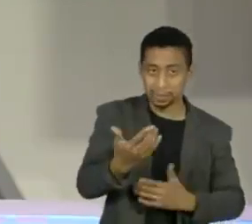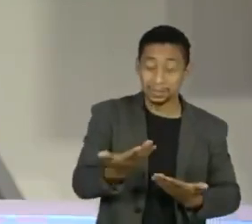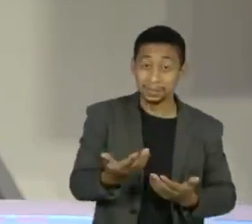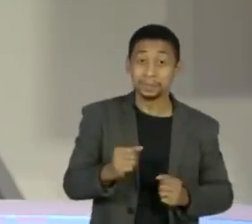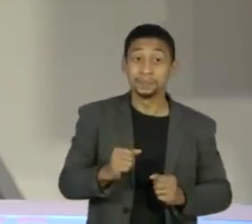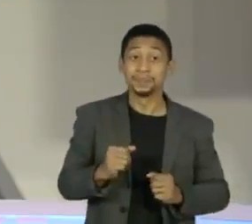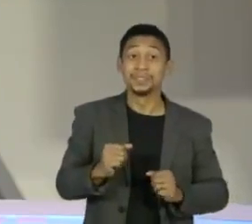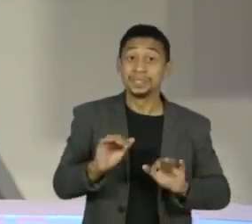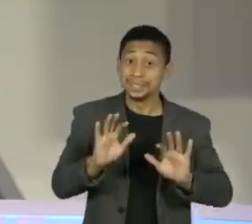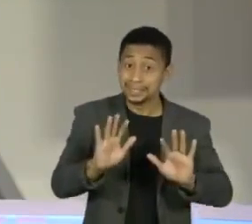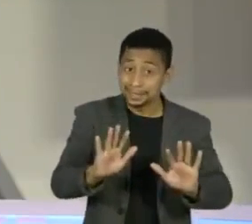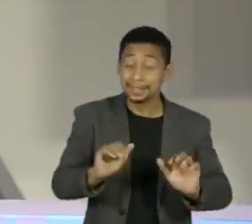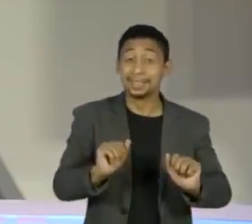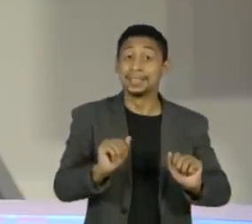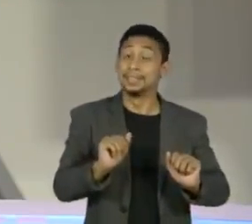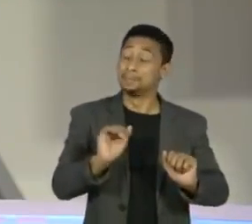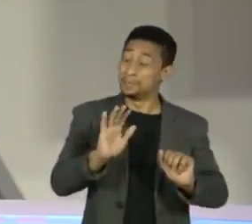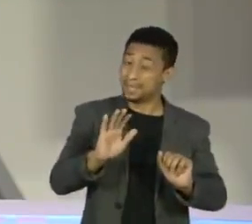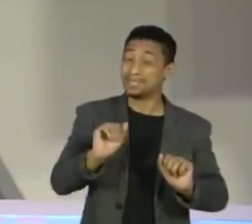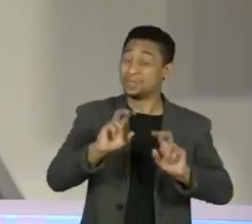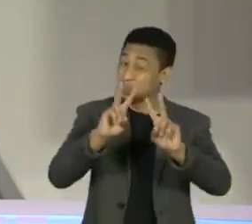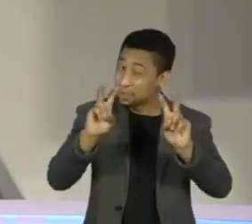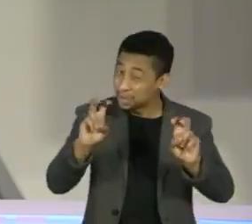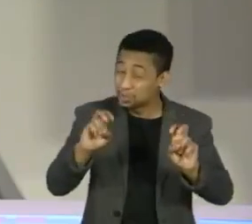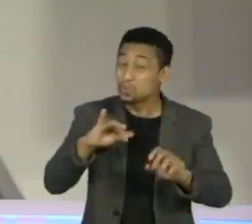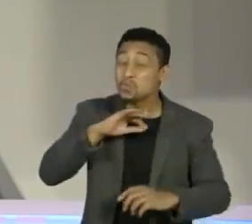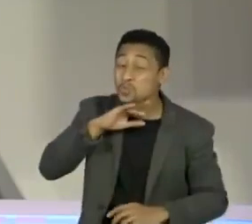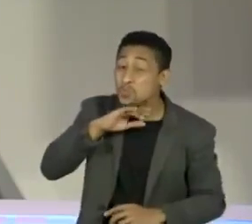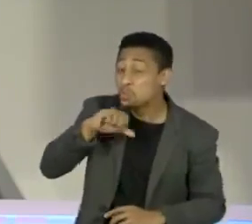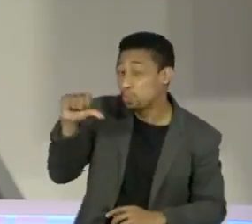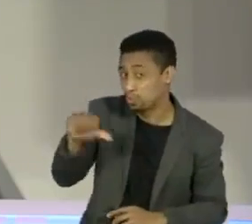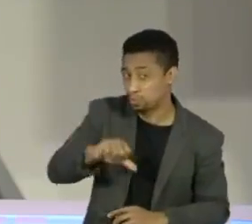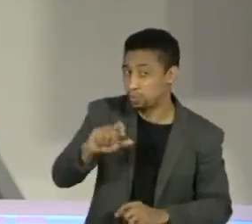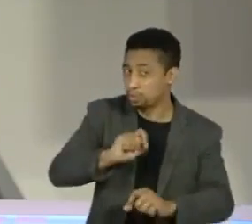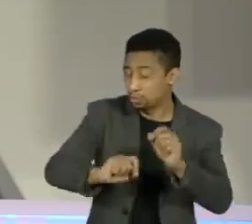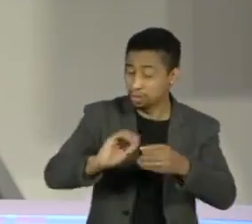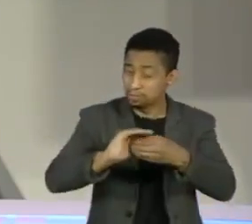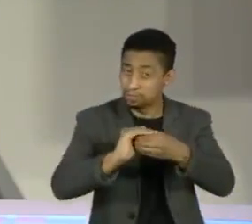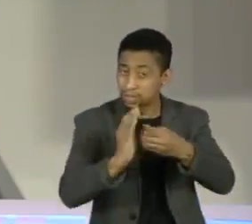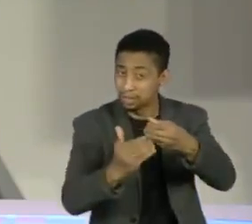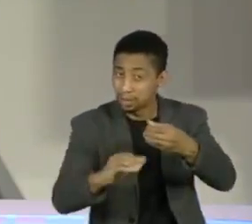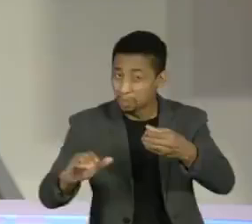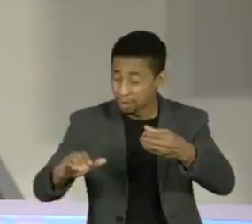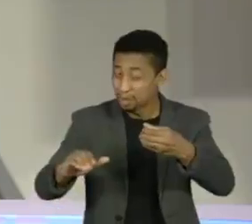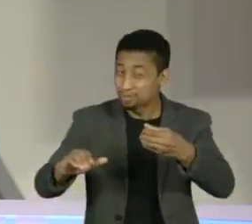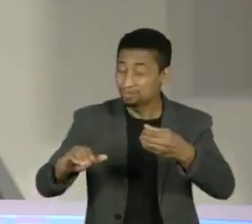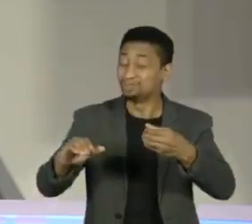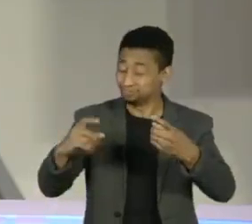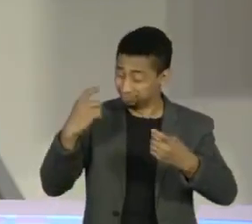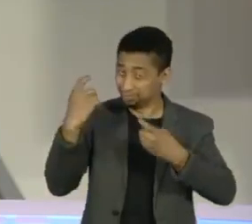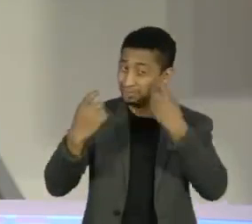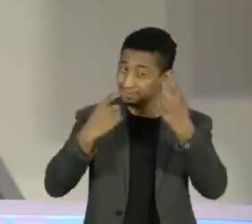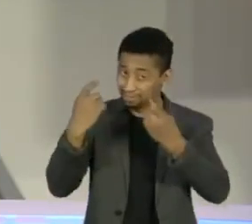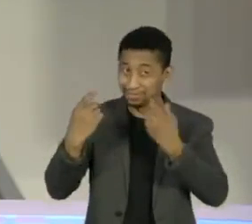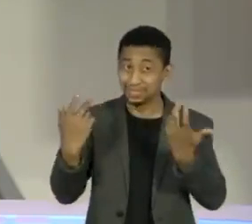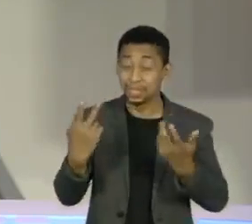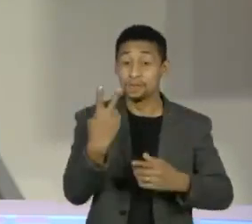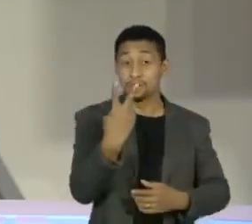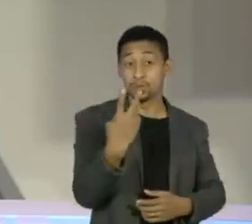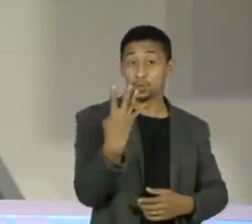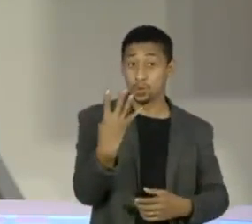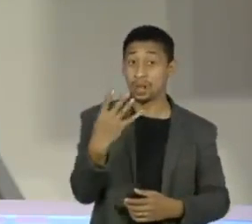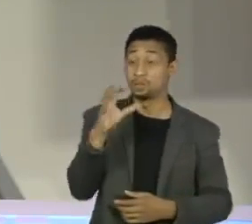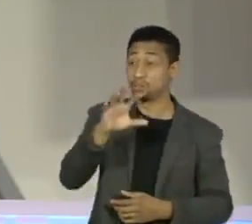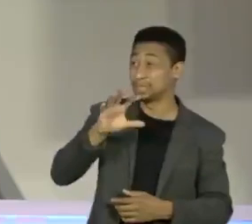Uma notícia não tão boa sobre saneamento básico no país preocupa bastante, viu? 24 estados